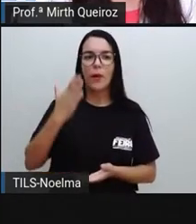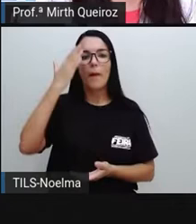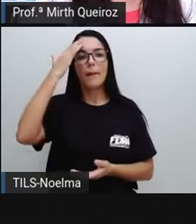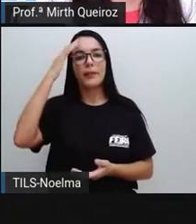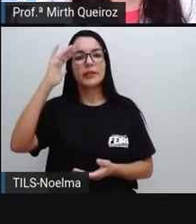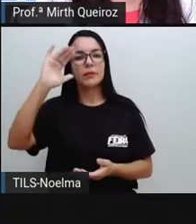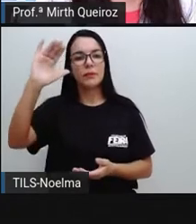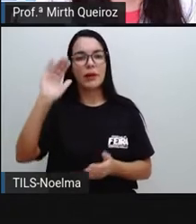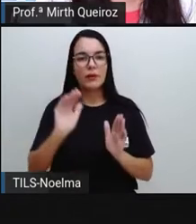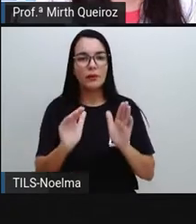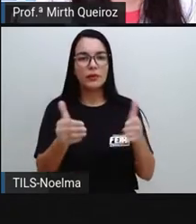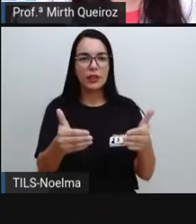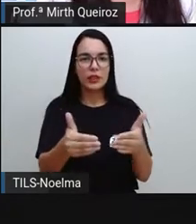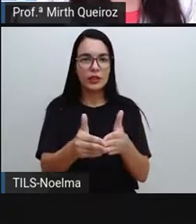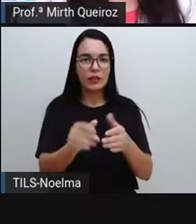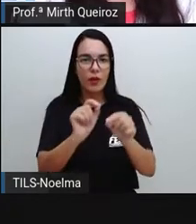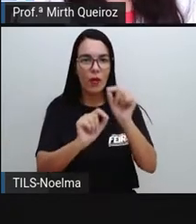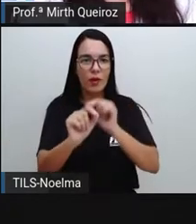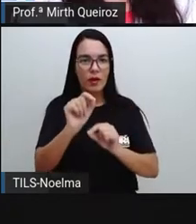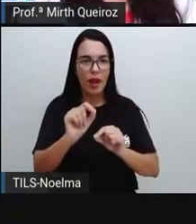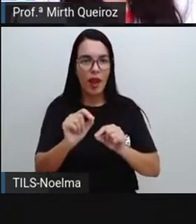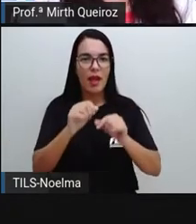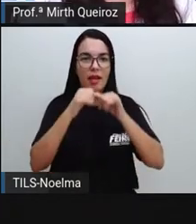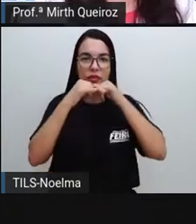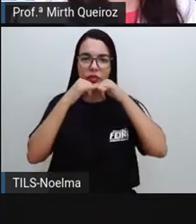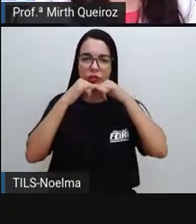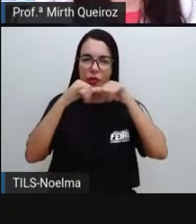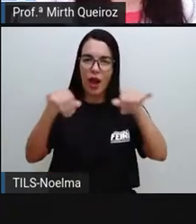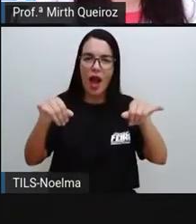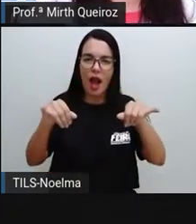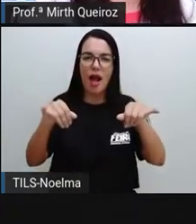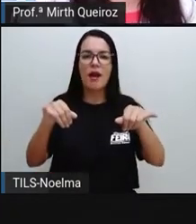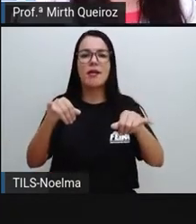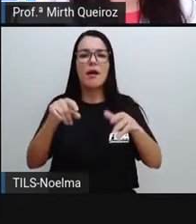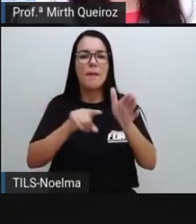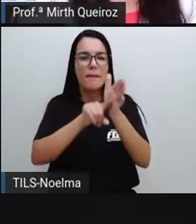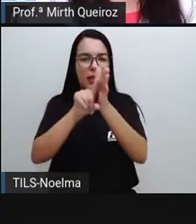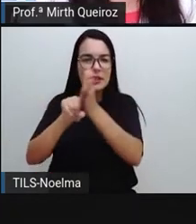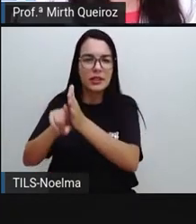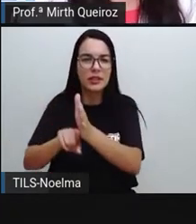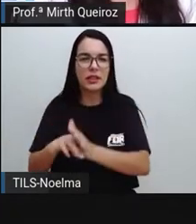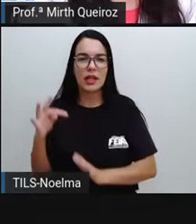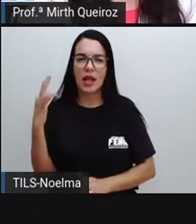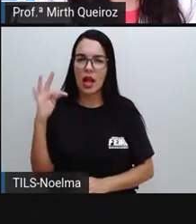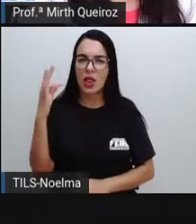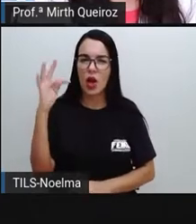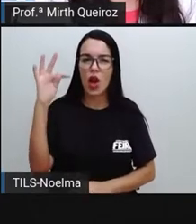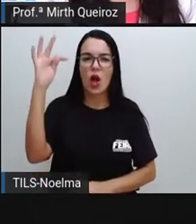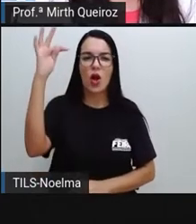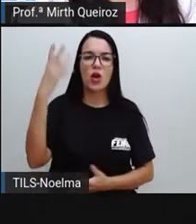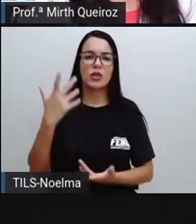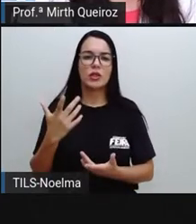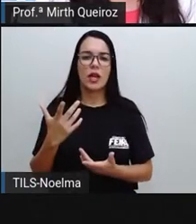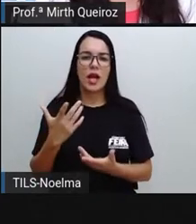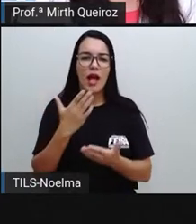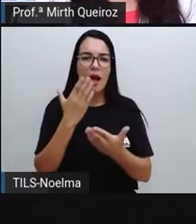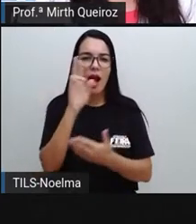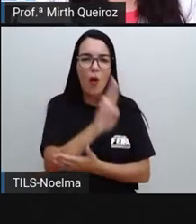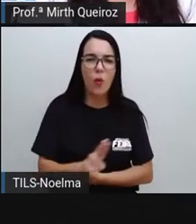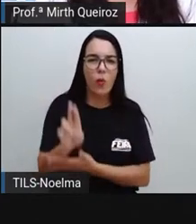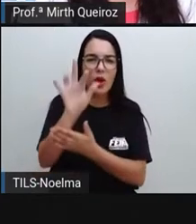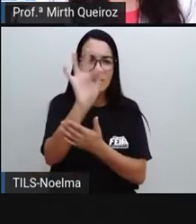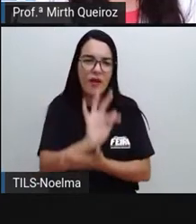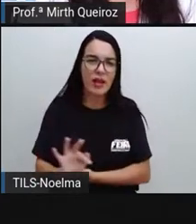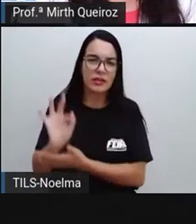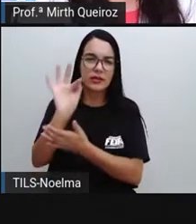disseminar pesquisas tecnológicas, pesquisas científicas, pesquisas acadêmicas, para que sejam aí compreensíveis ao